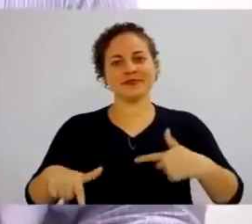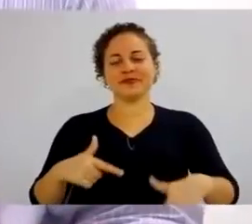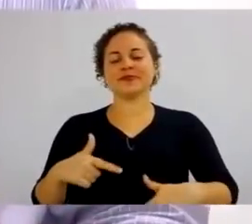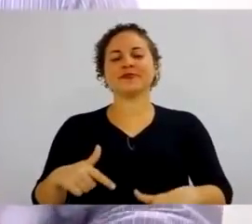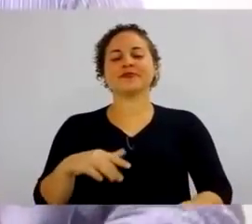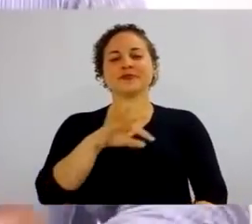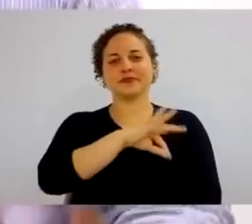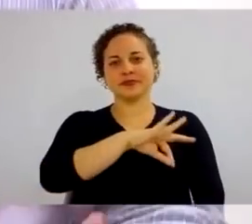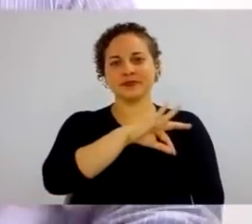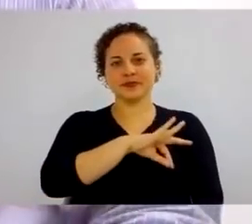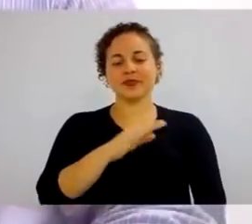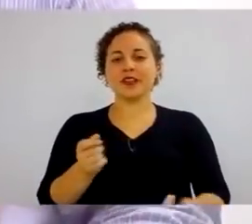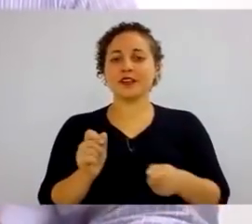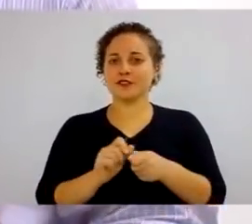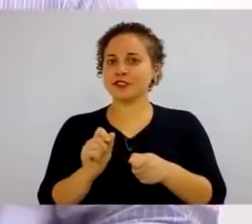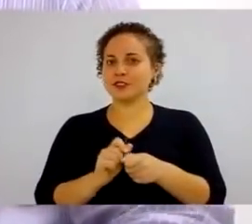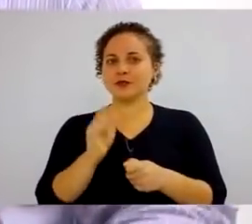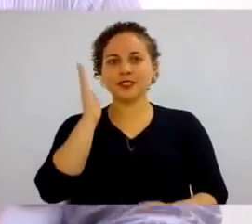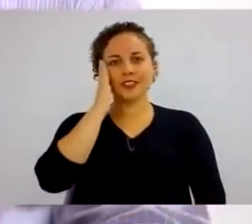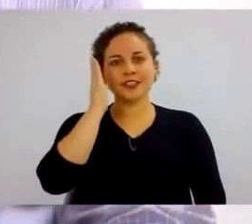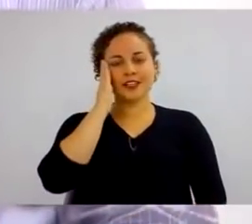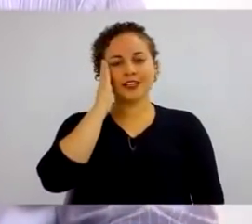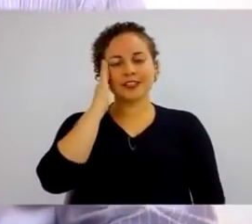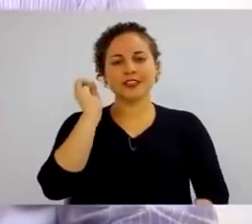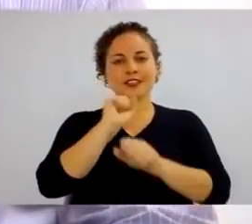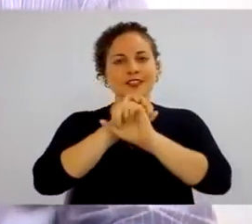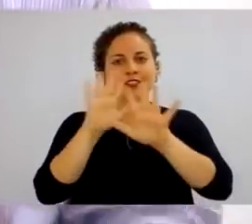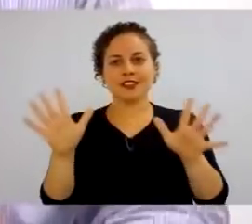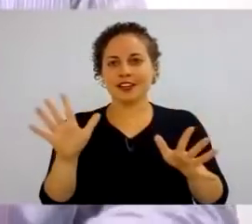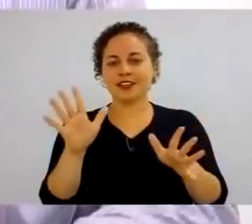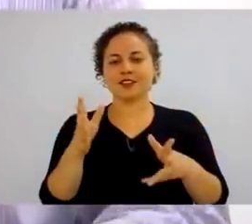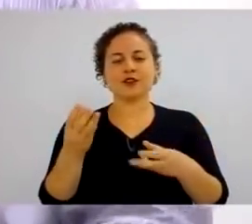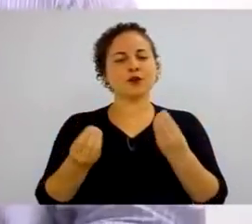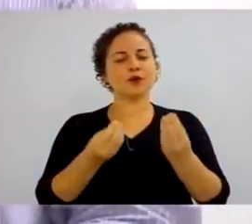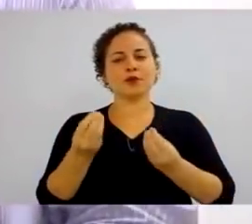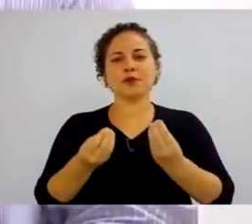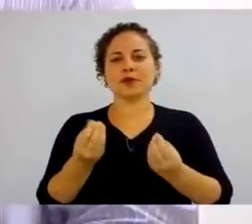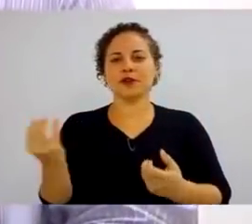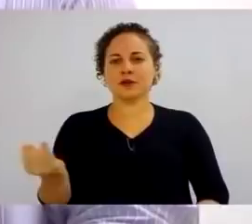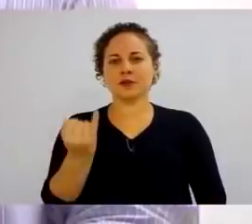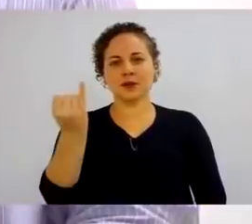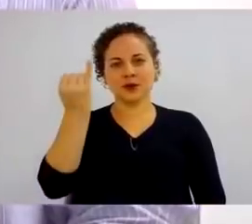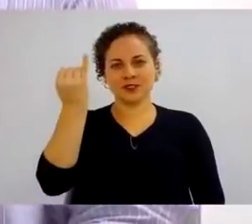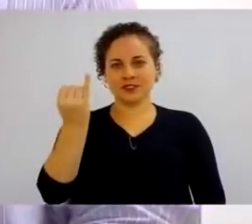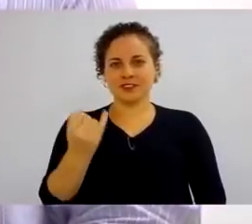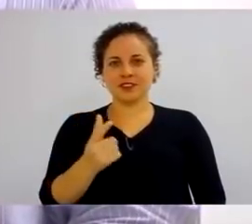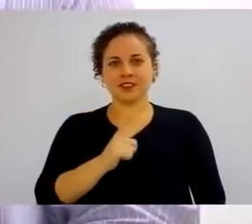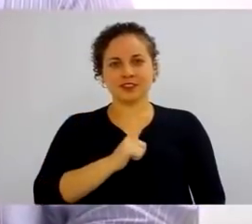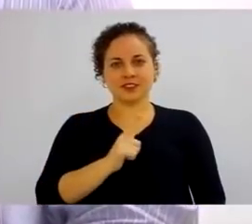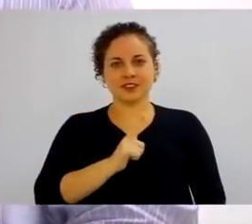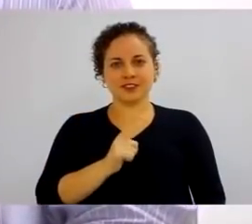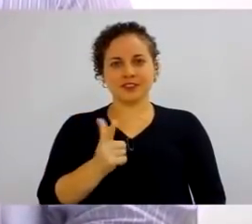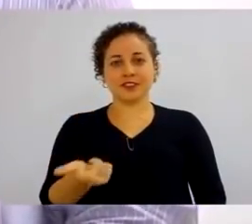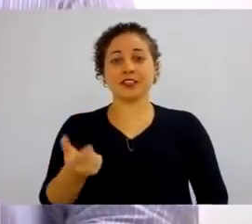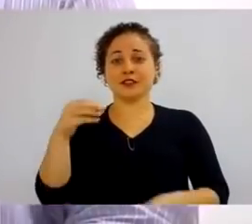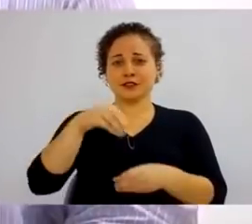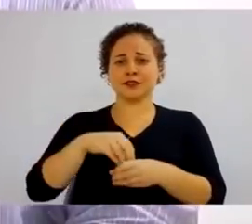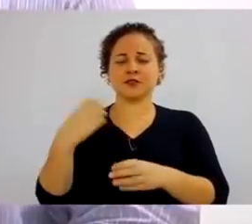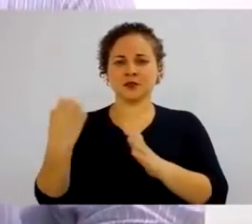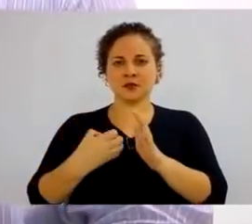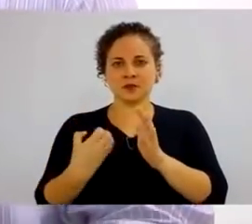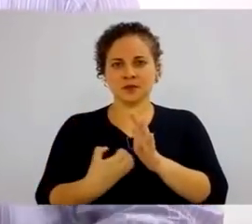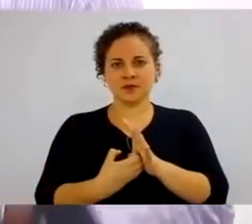como compreender, entender um plano de carreira, o quanto ele é importante dentro de uma organização.